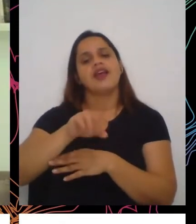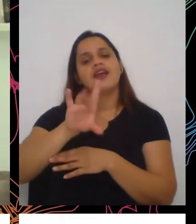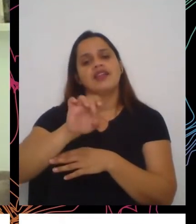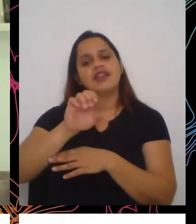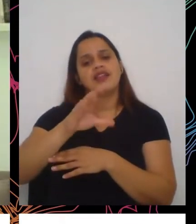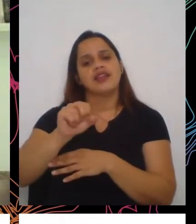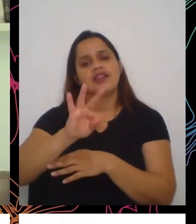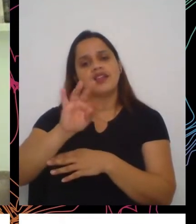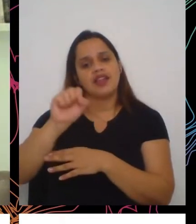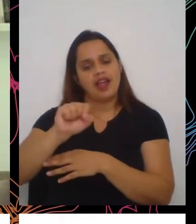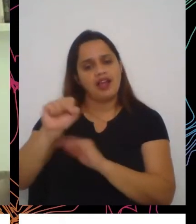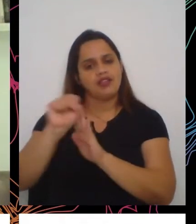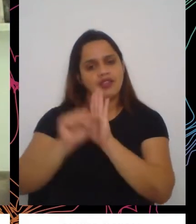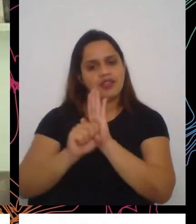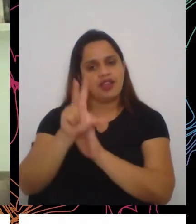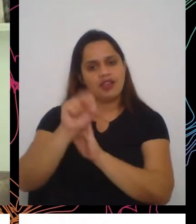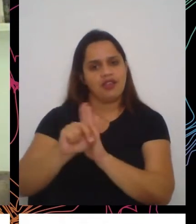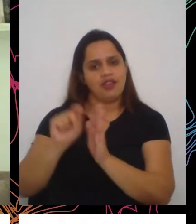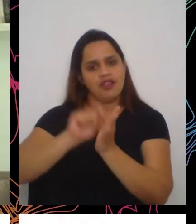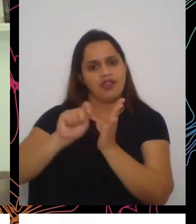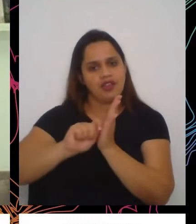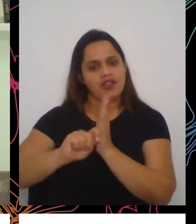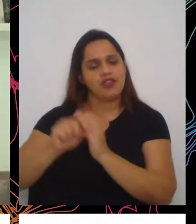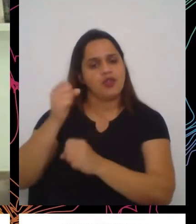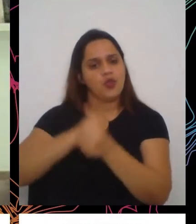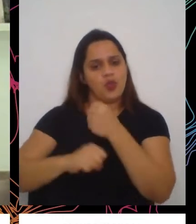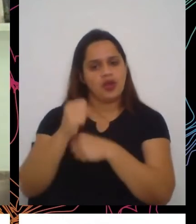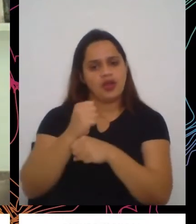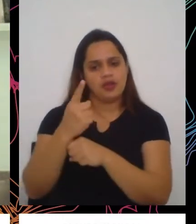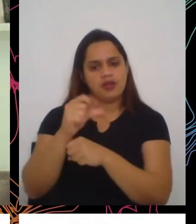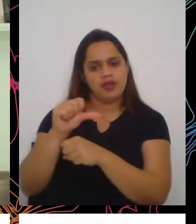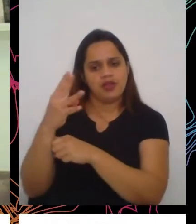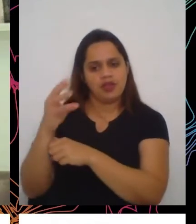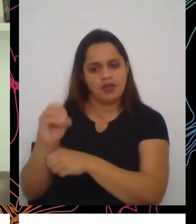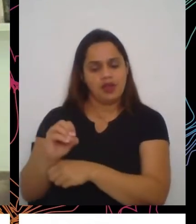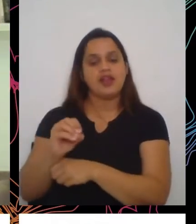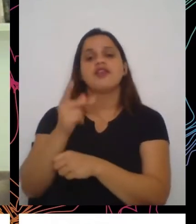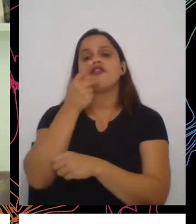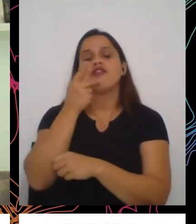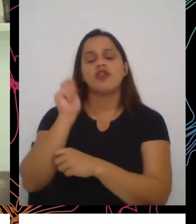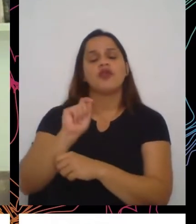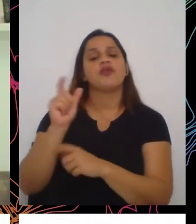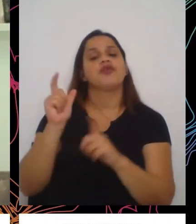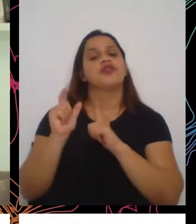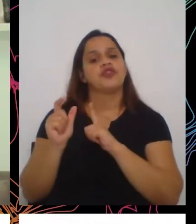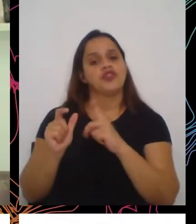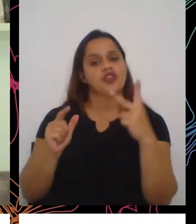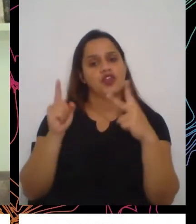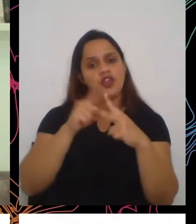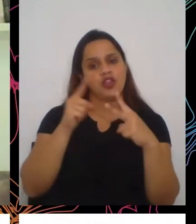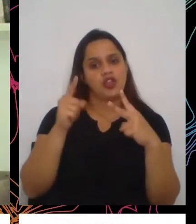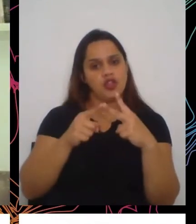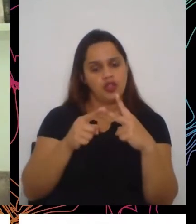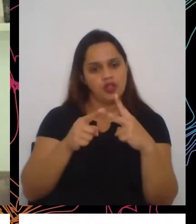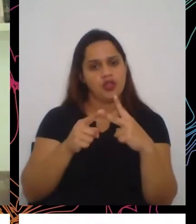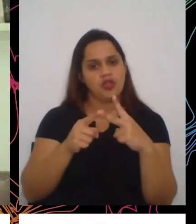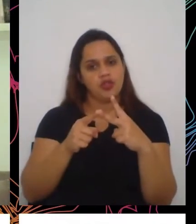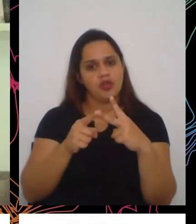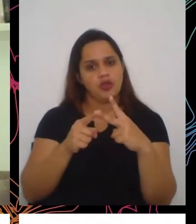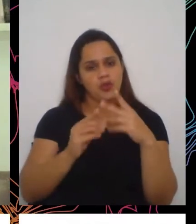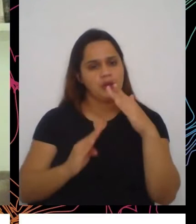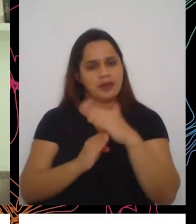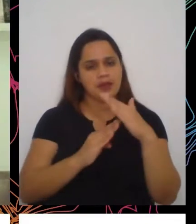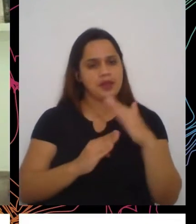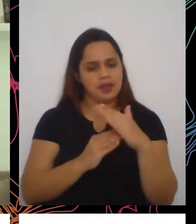ele escreveu os livros dele, nos anos 40, existia dois tabus na humanidade, um